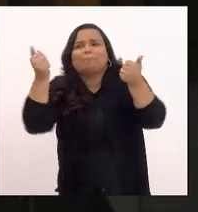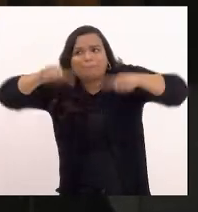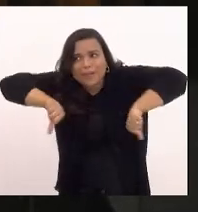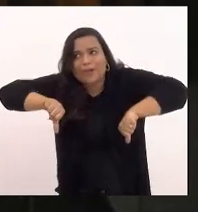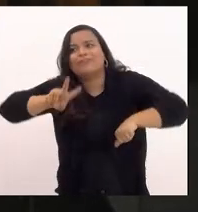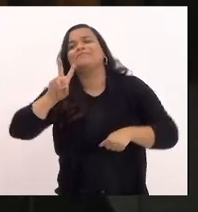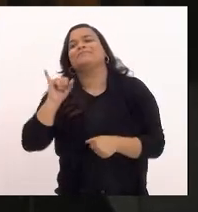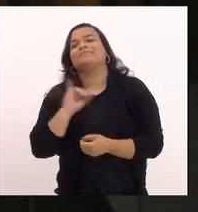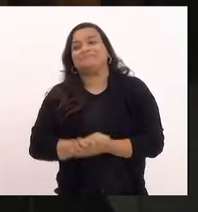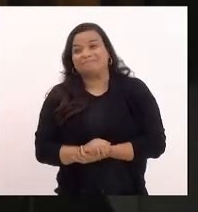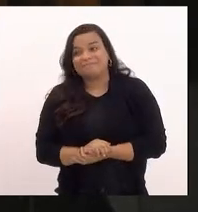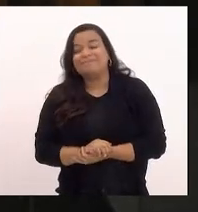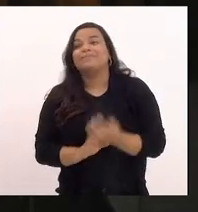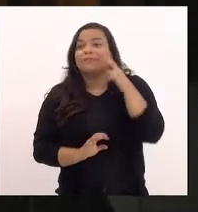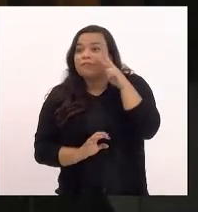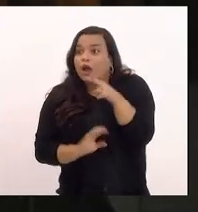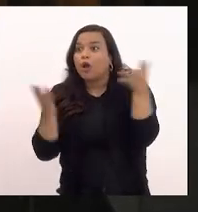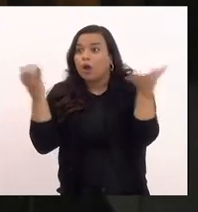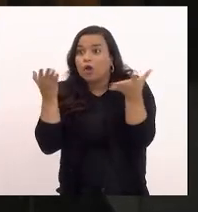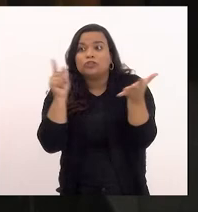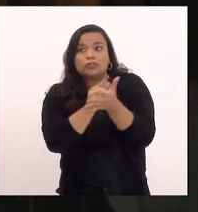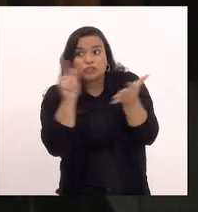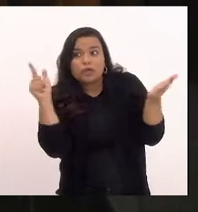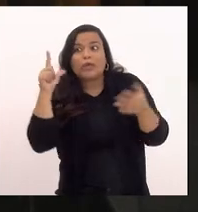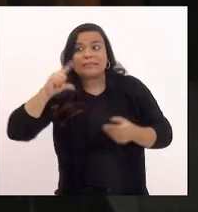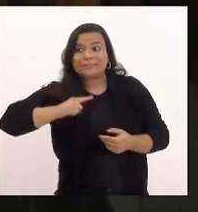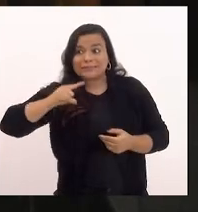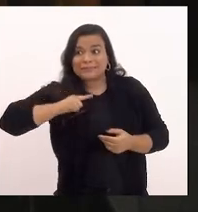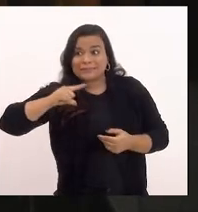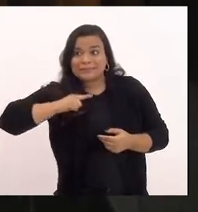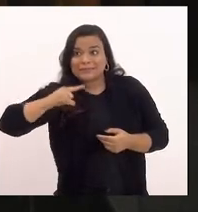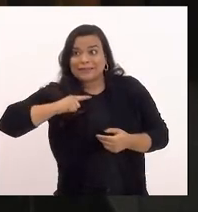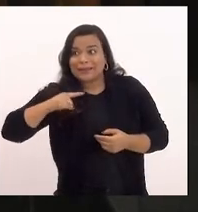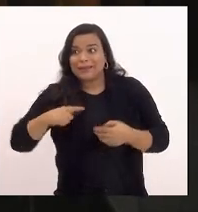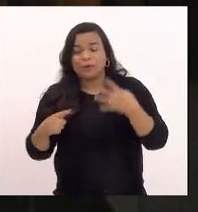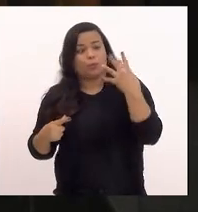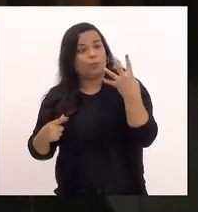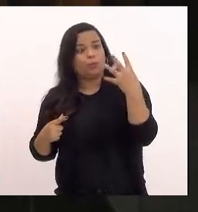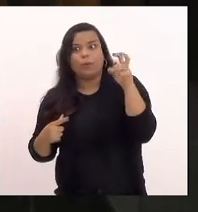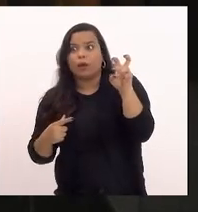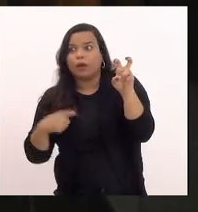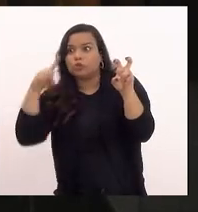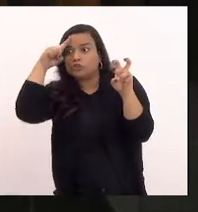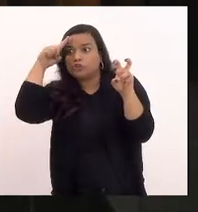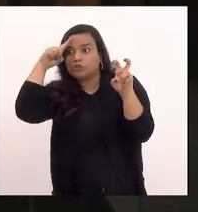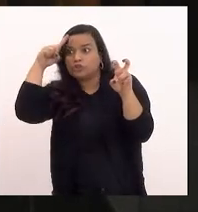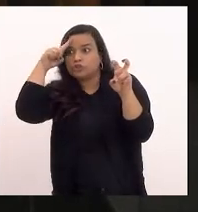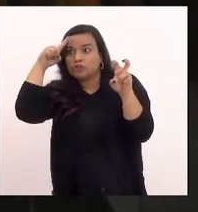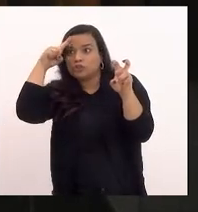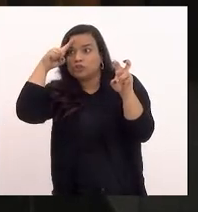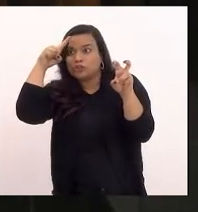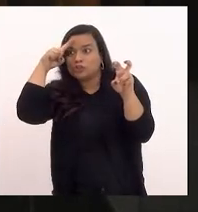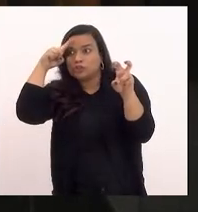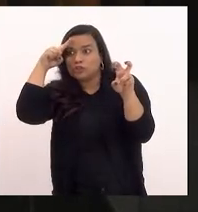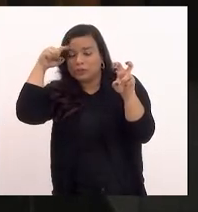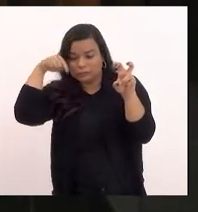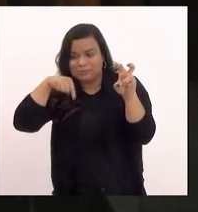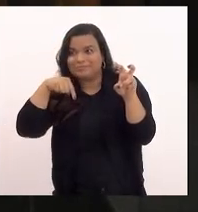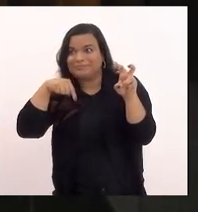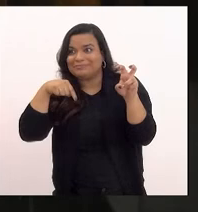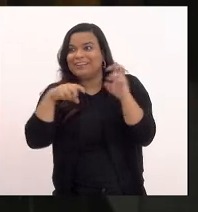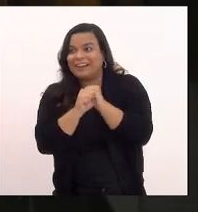via hoje nos jornais que apenas com 45 dias do exercício de 22